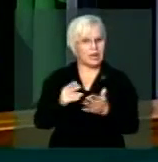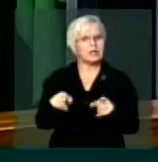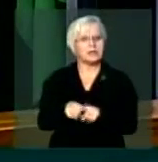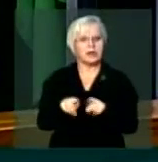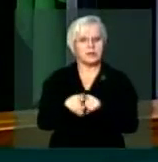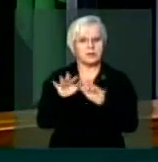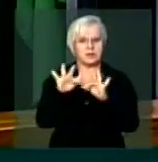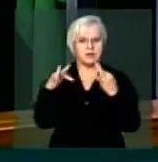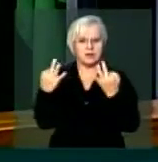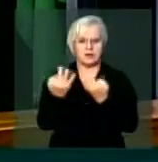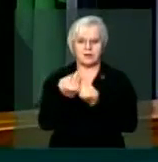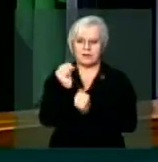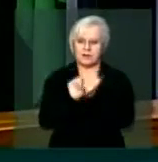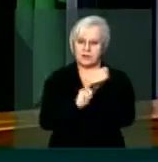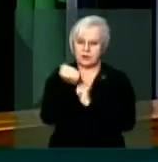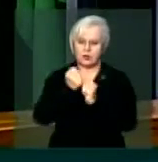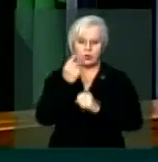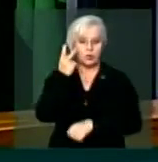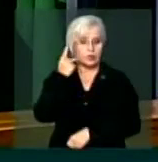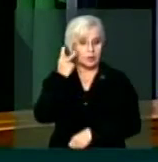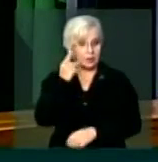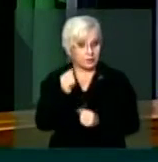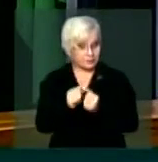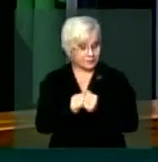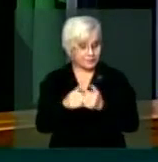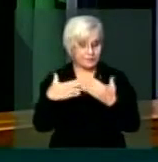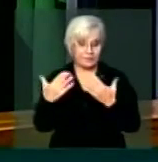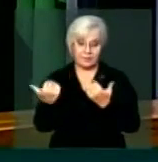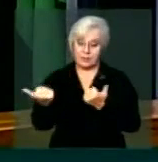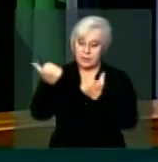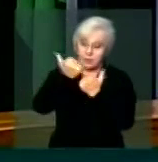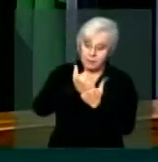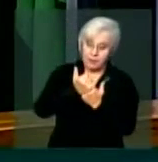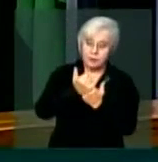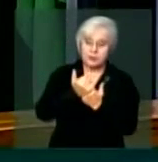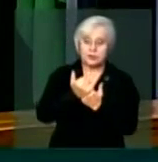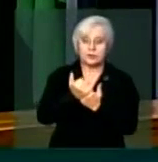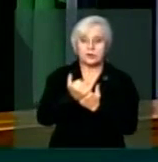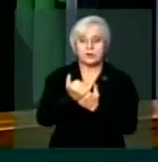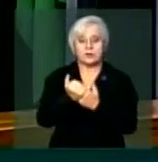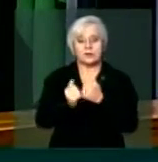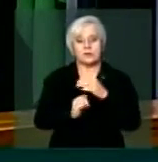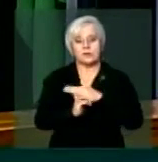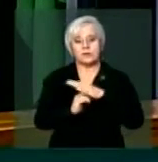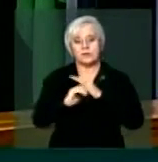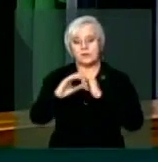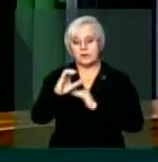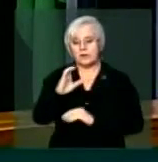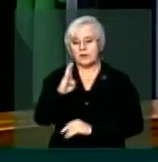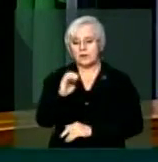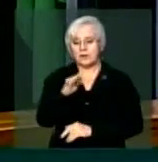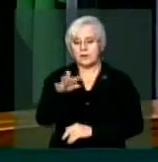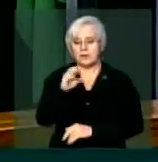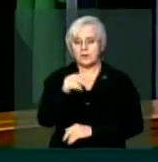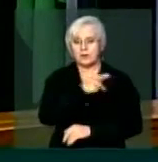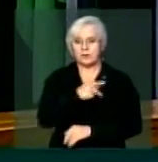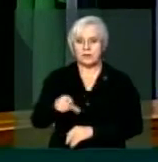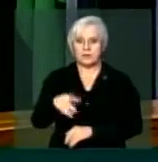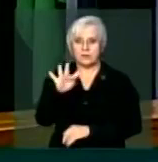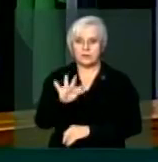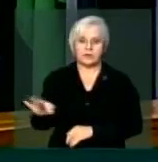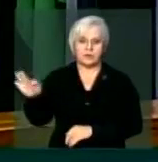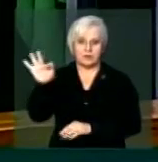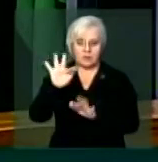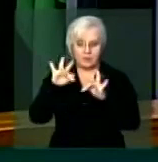na Federação da Indústria do Ceará, que foi justamente a posse do empresário Betis Tudut, para presidente da Federação da